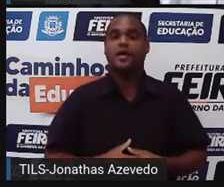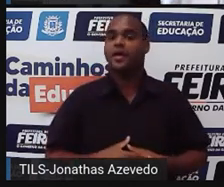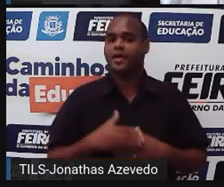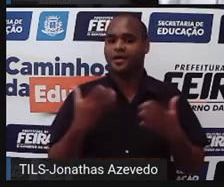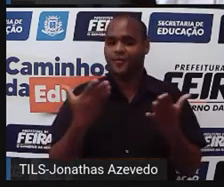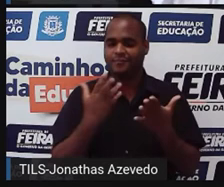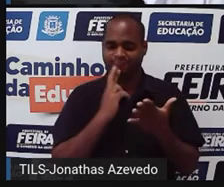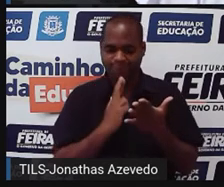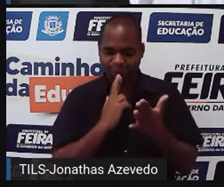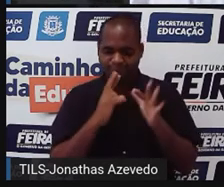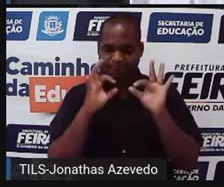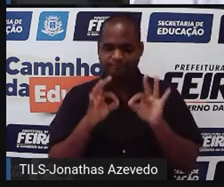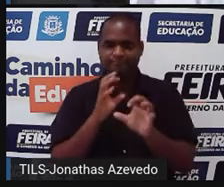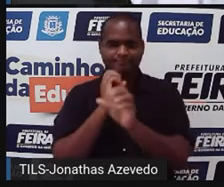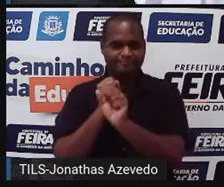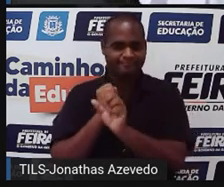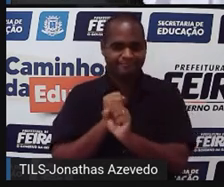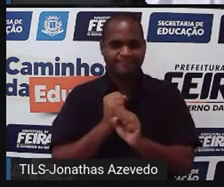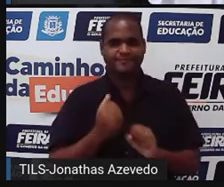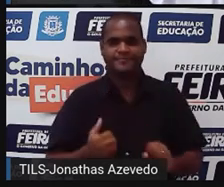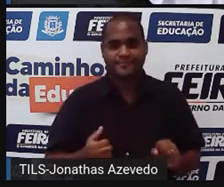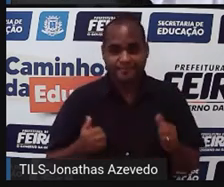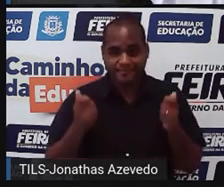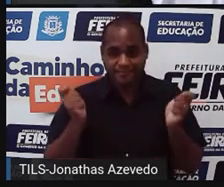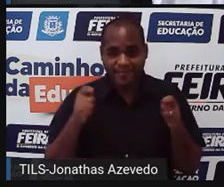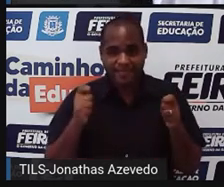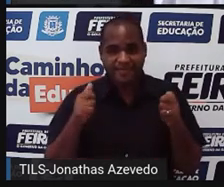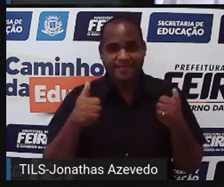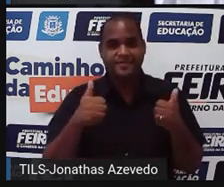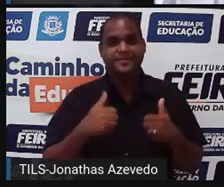rascunhar cálculos. Beleza?